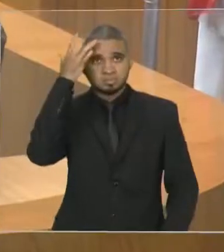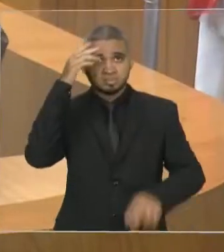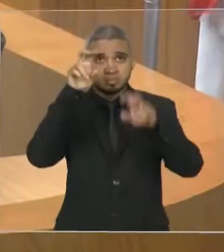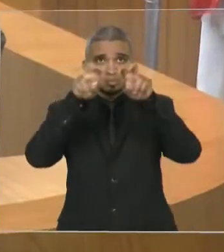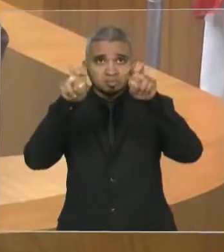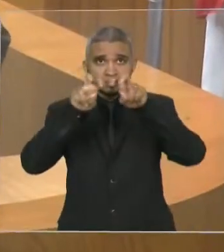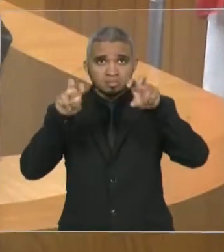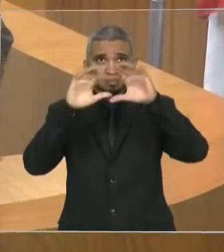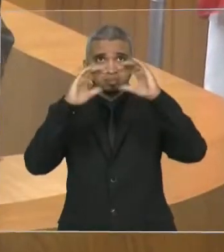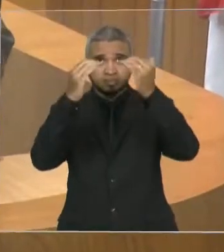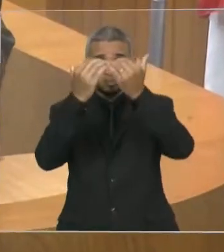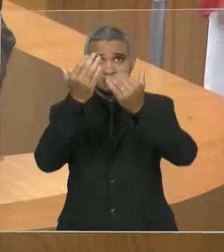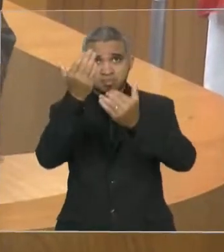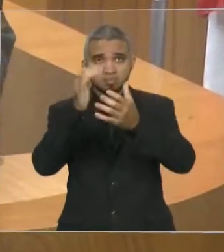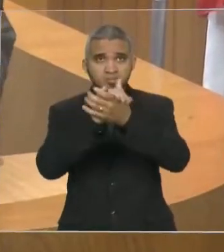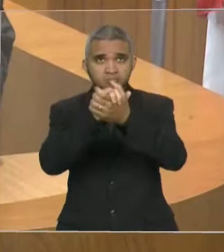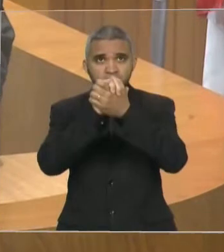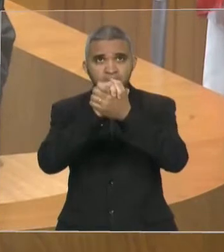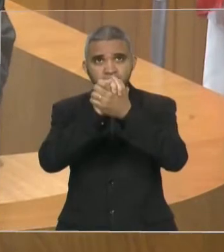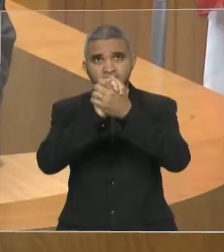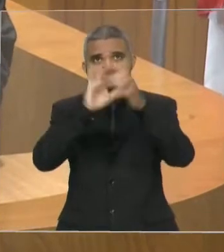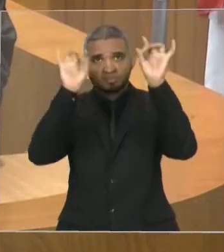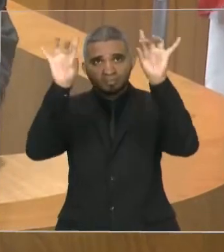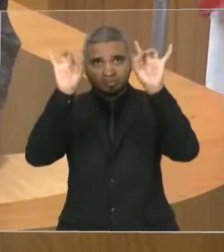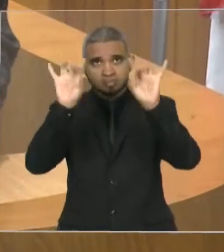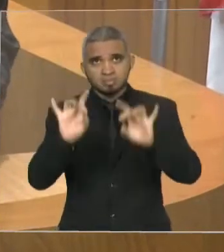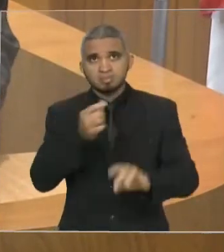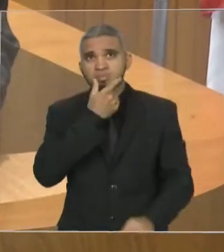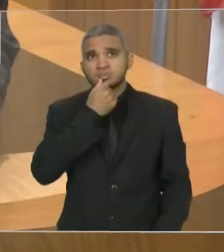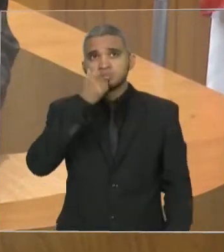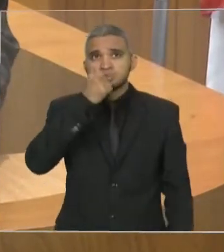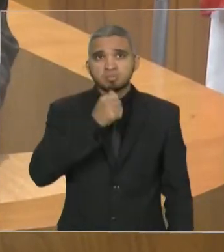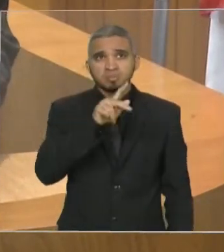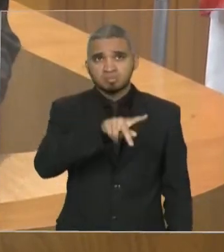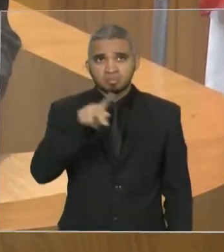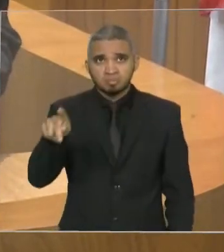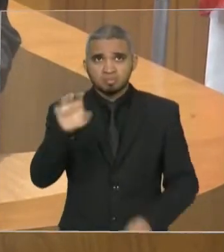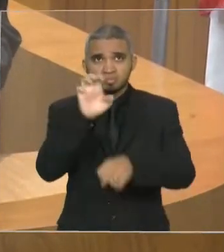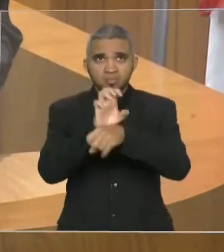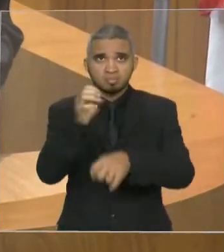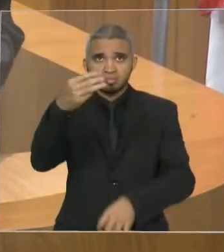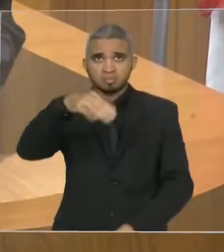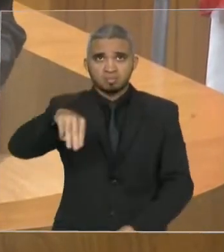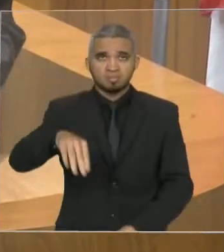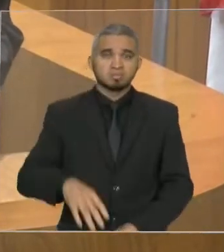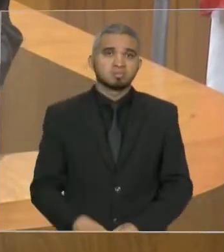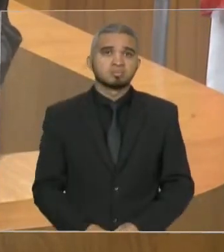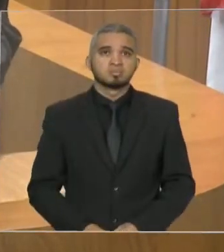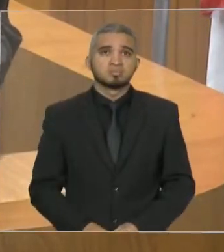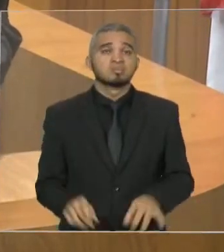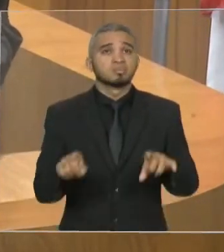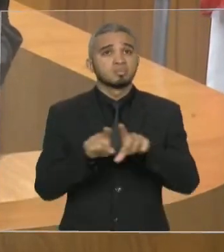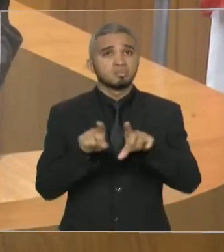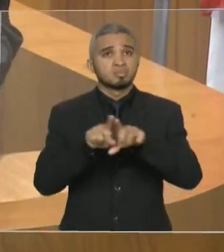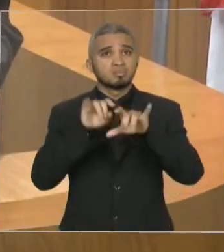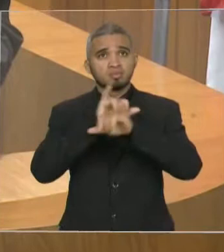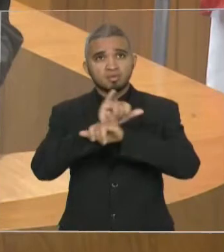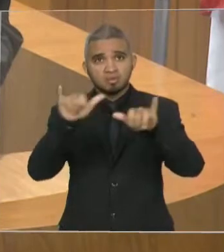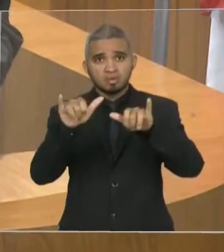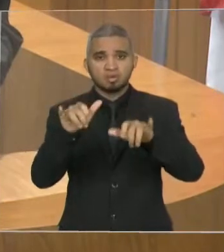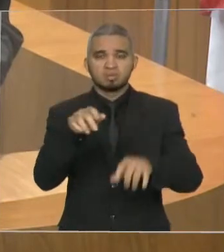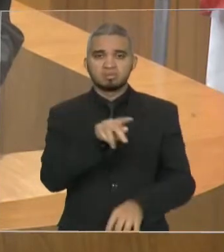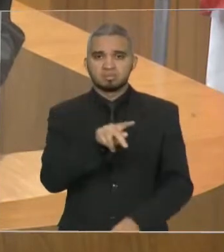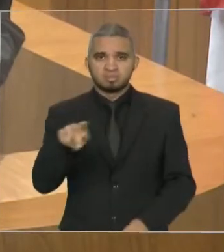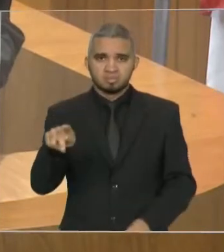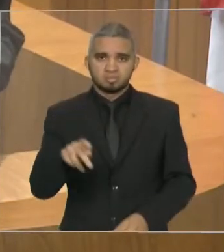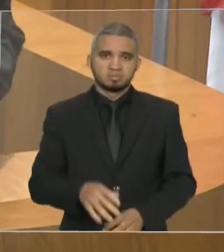a quem eu saúdo de forma especial as professoras e os professores do Estado do Maranhão e dizer, senhor Presidente, que